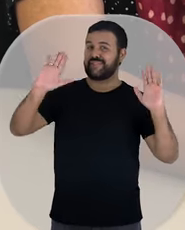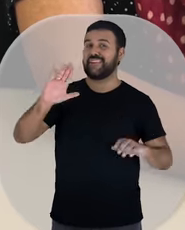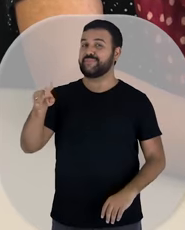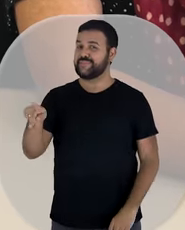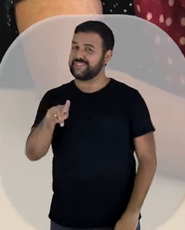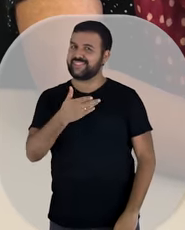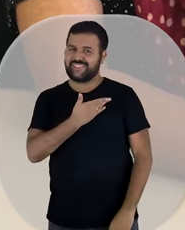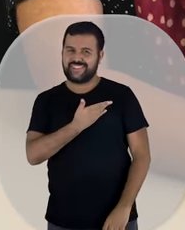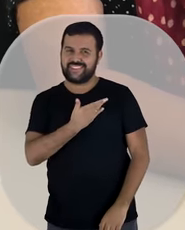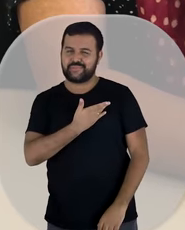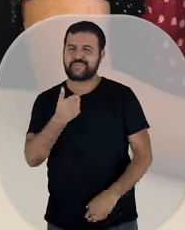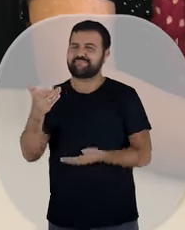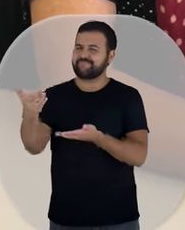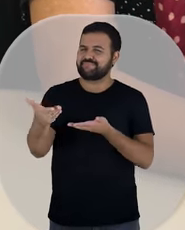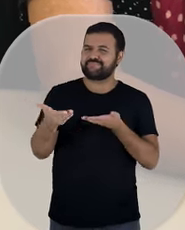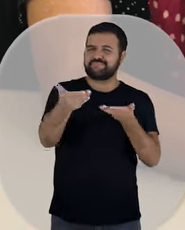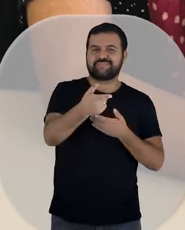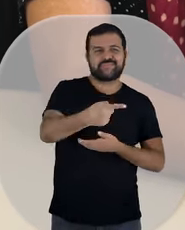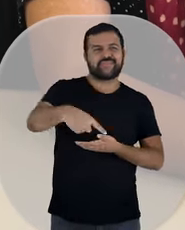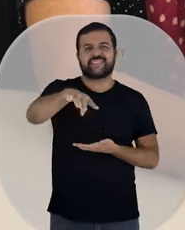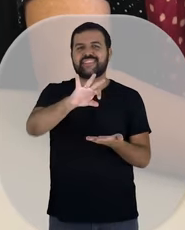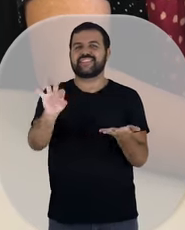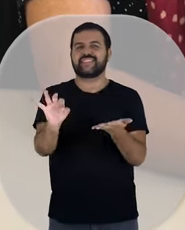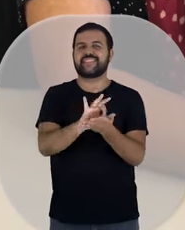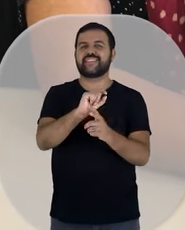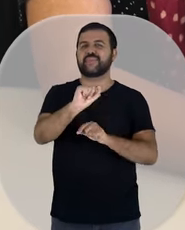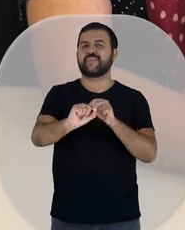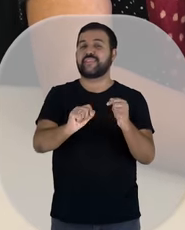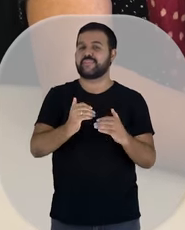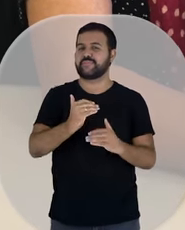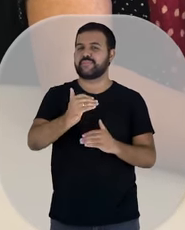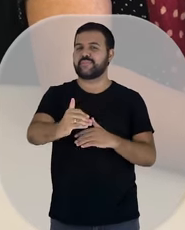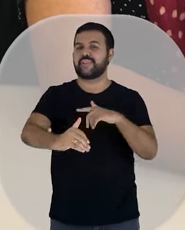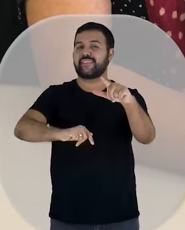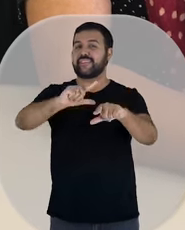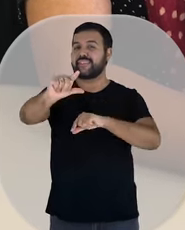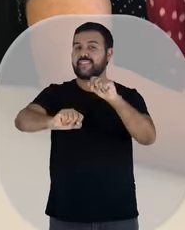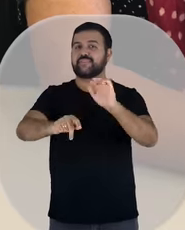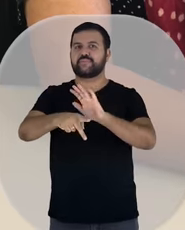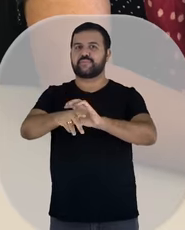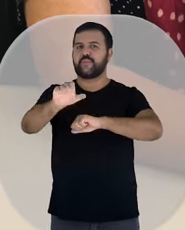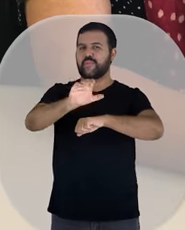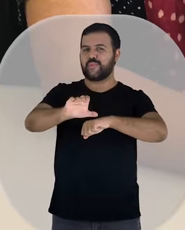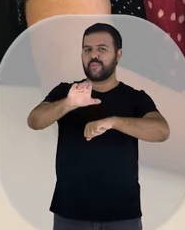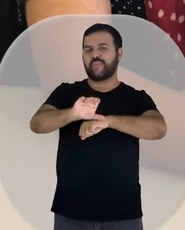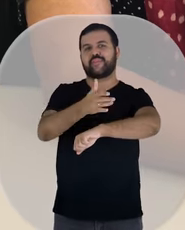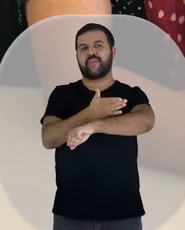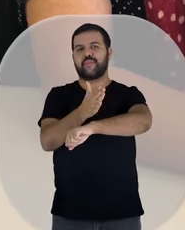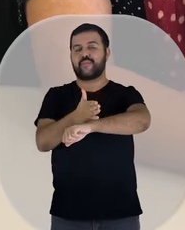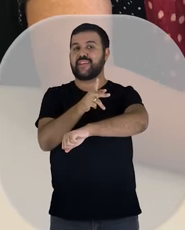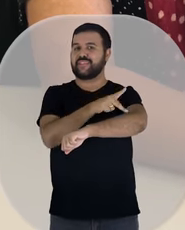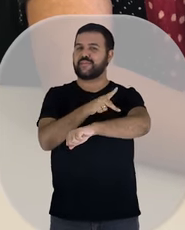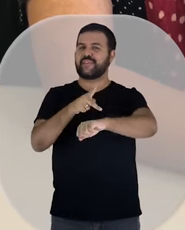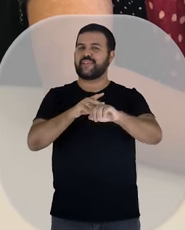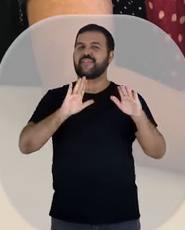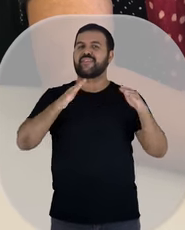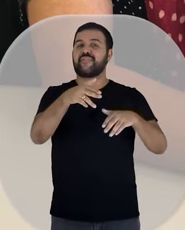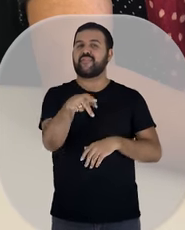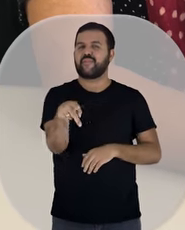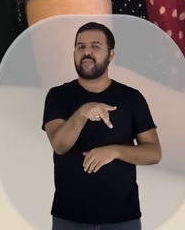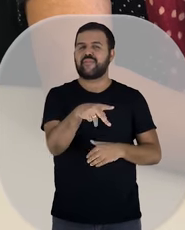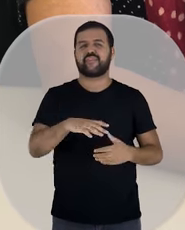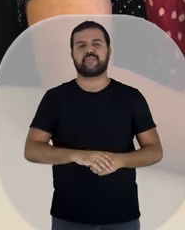Olá, colegas professores! Convido-os a participarem do processo seletivo do curso de Práticas Pedagógicas para Professores.